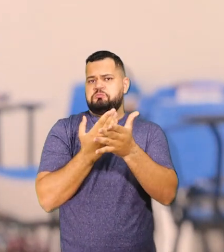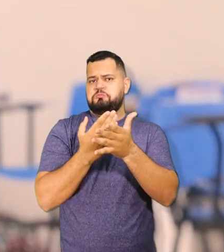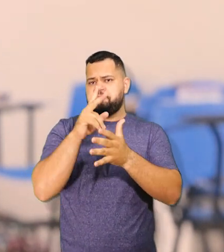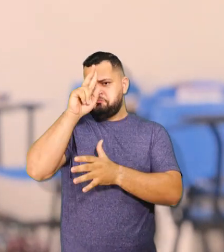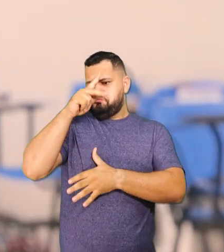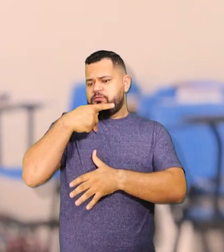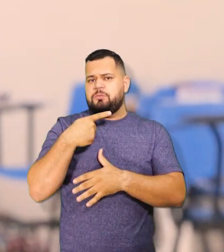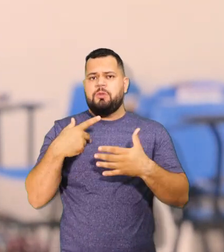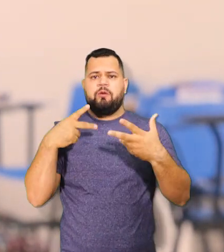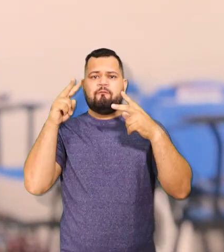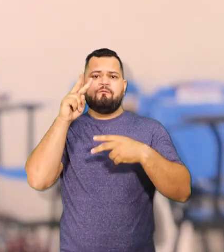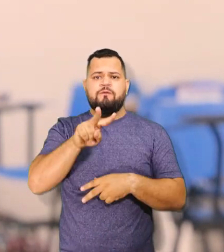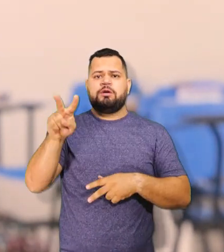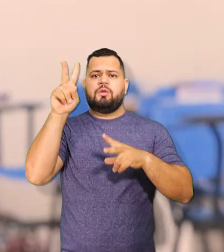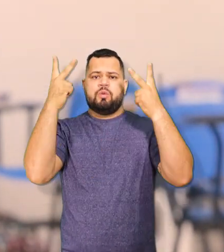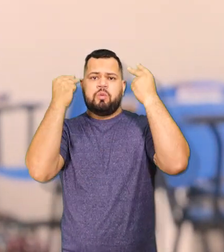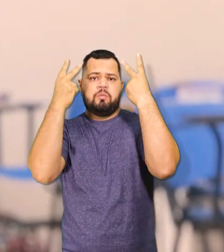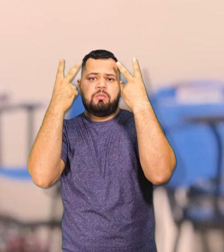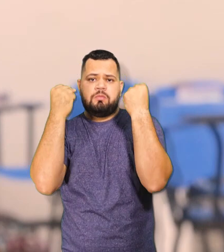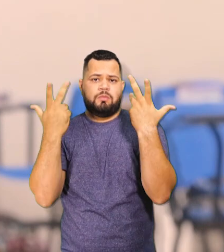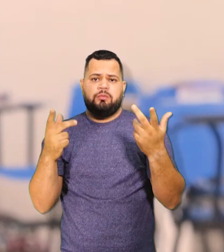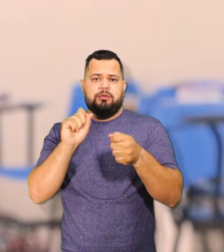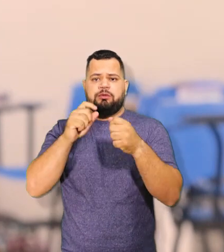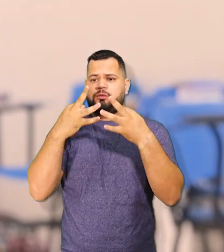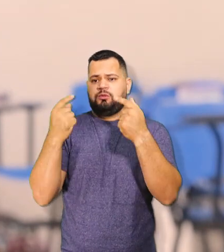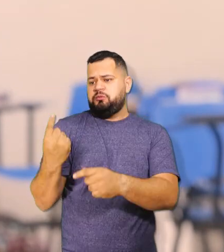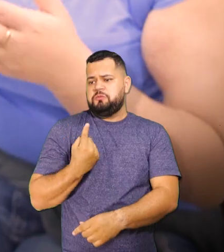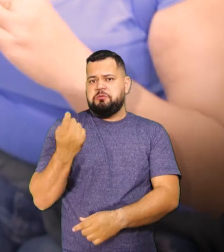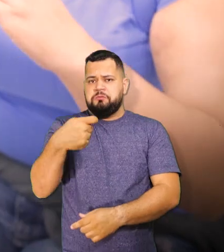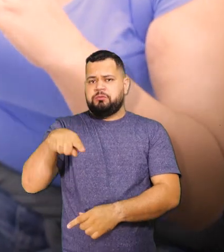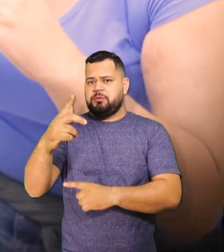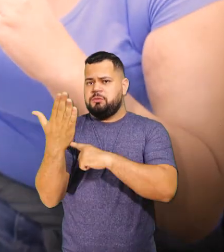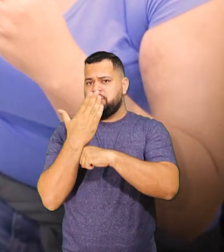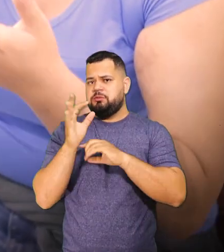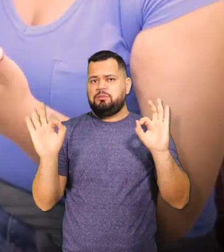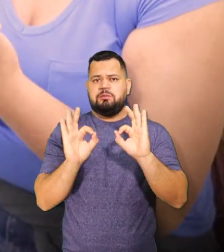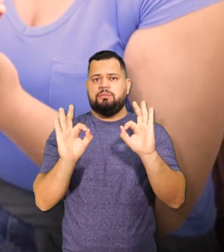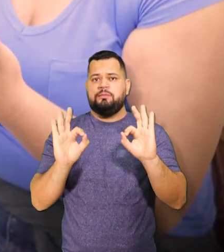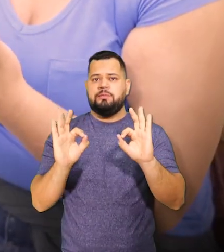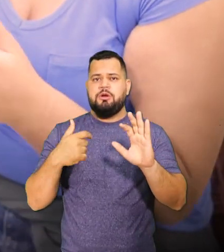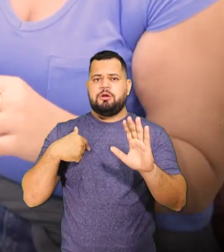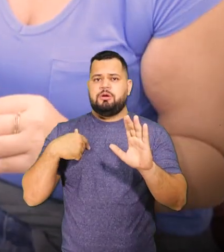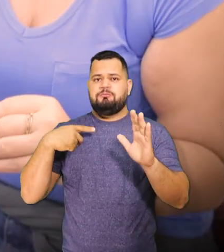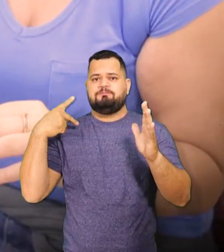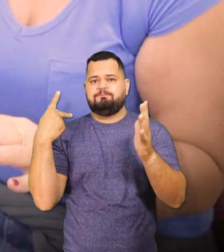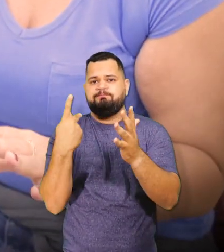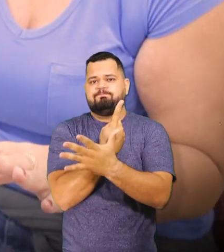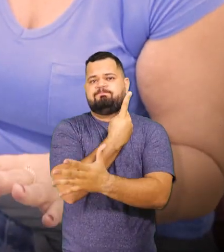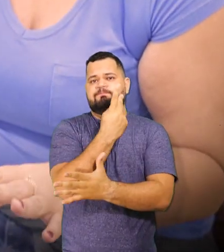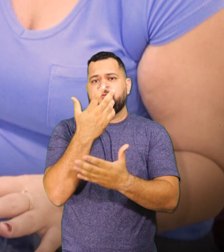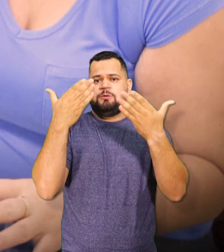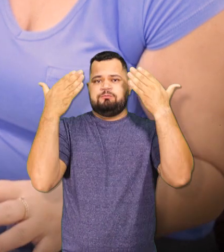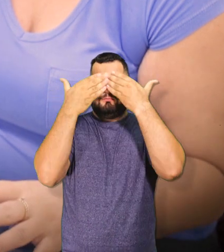enxergava normal e fazia as minhas coisas independente. Então, a partir do momento que eu descobri mesmo que eu ia